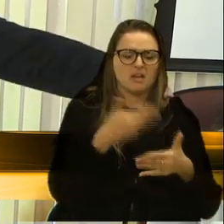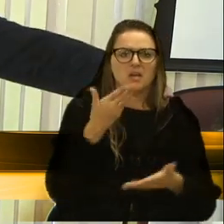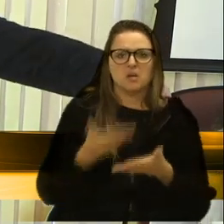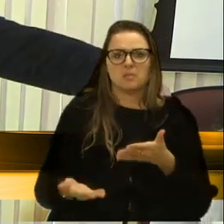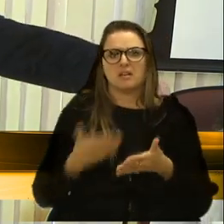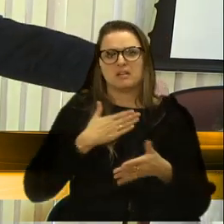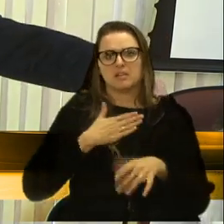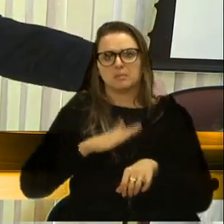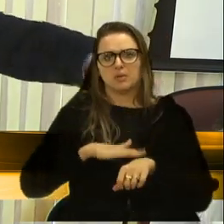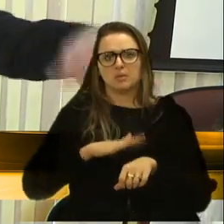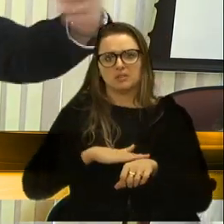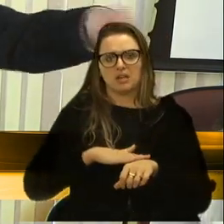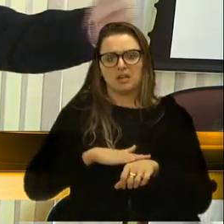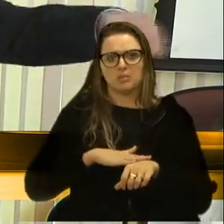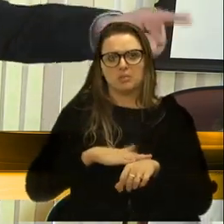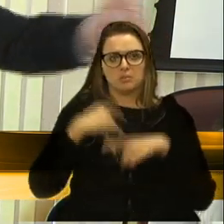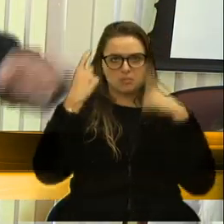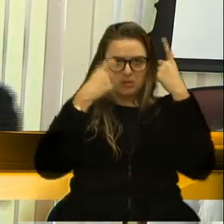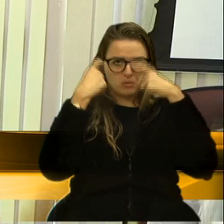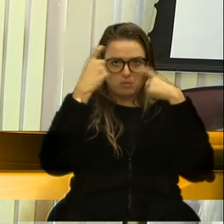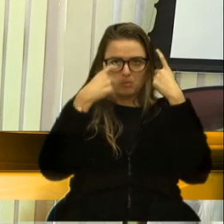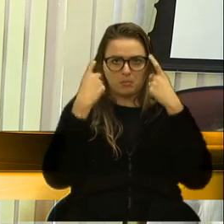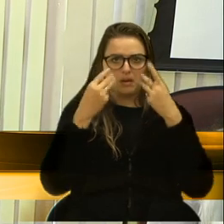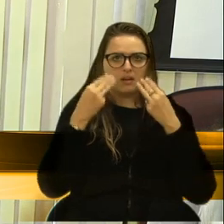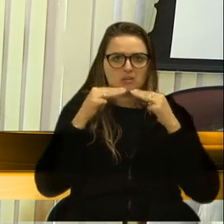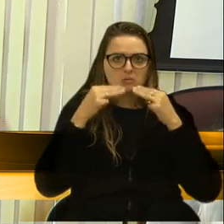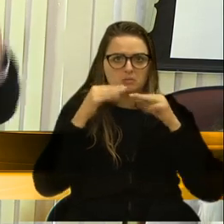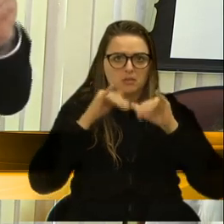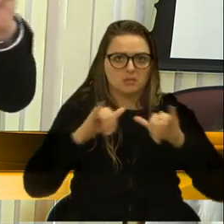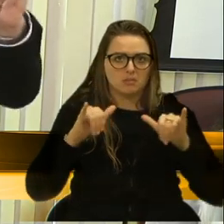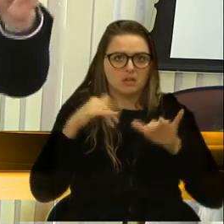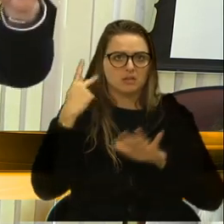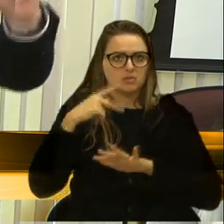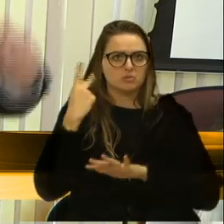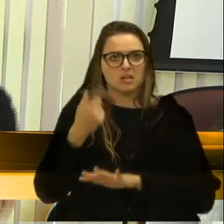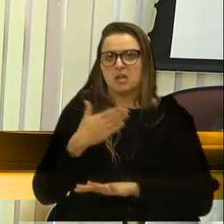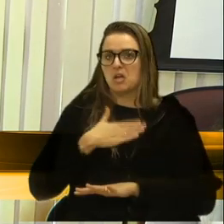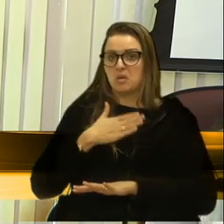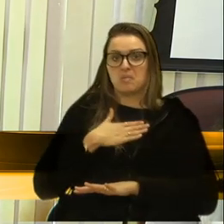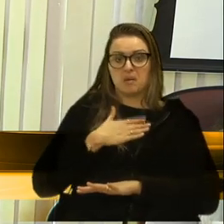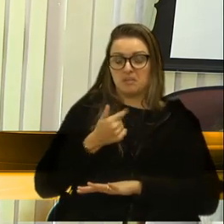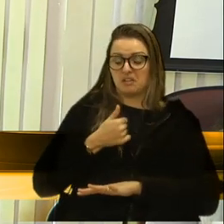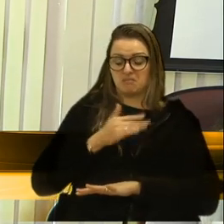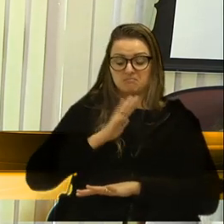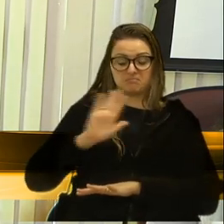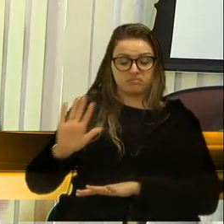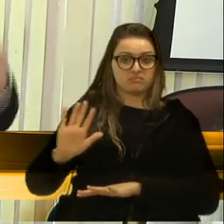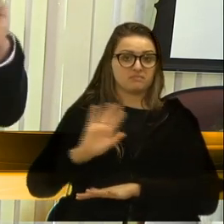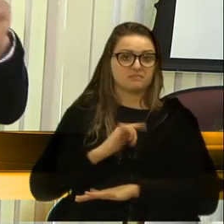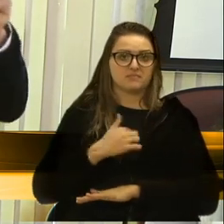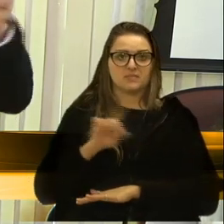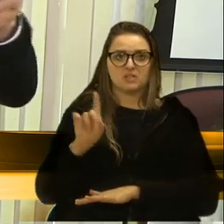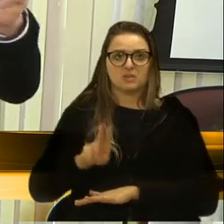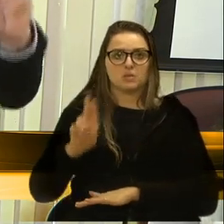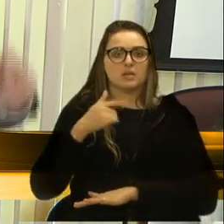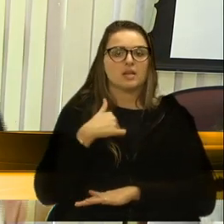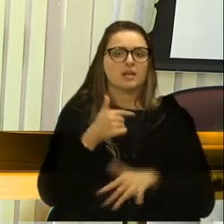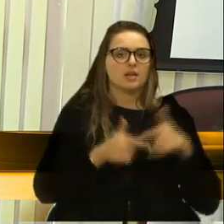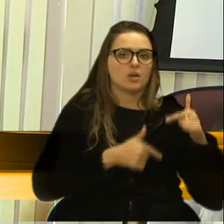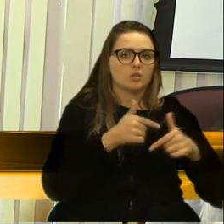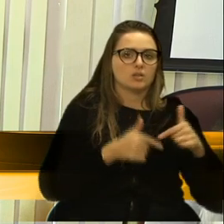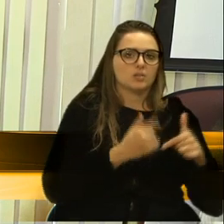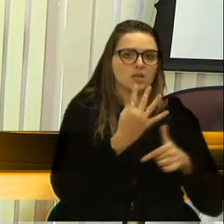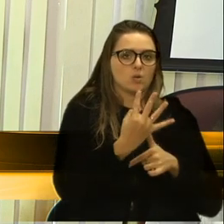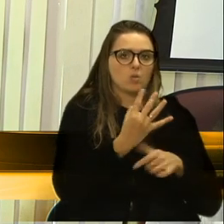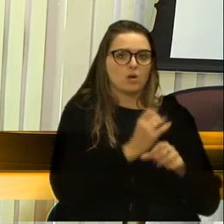tempo e preocupado em marketing político. Esse chapéu não serve para mim. Eu trabalhei 4 anos como